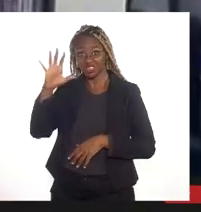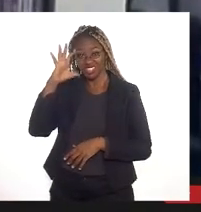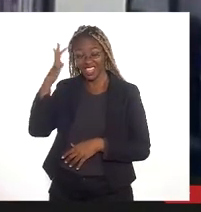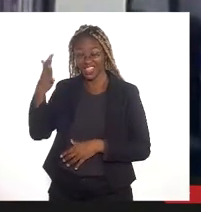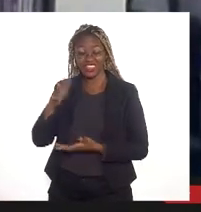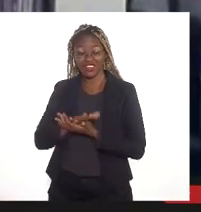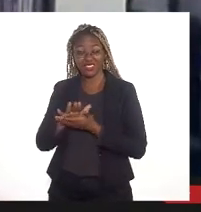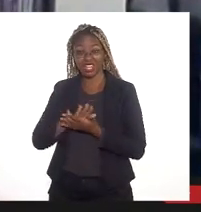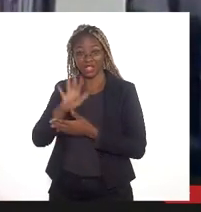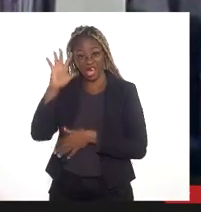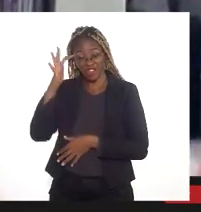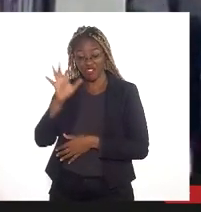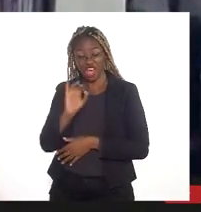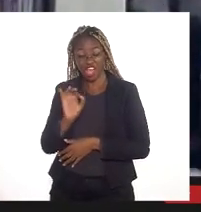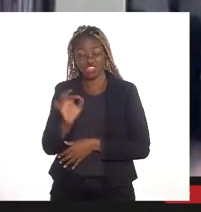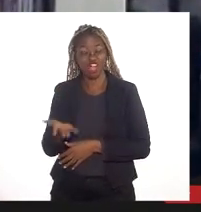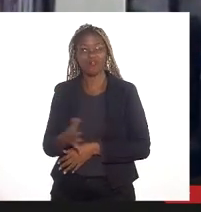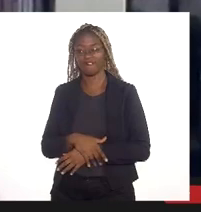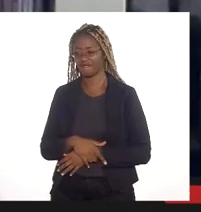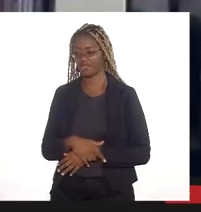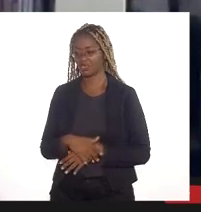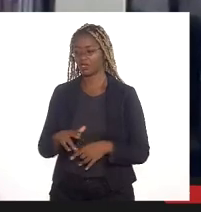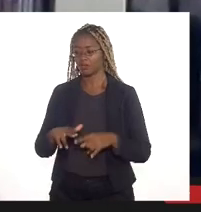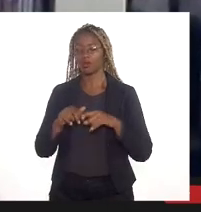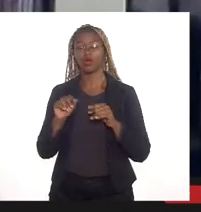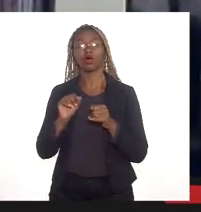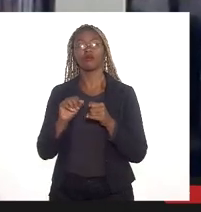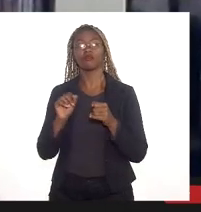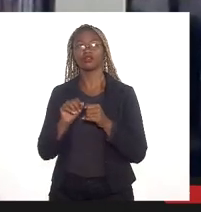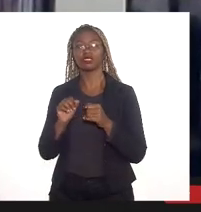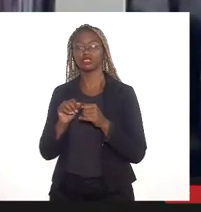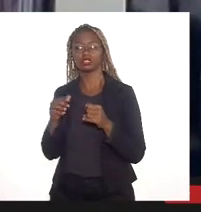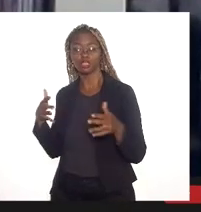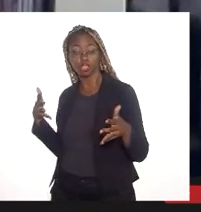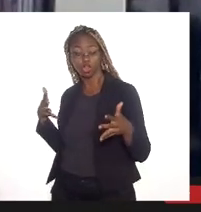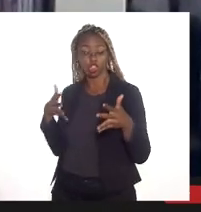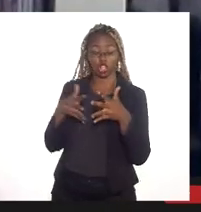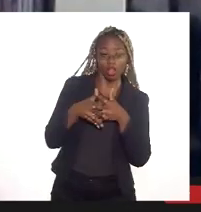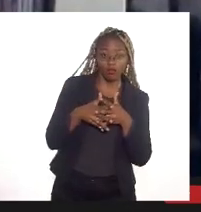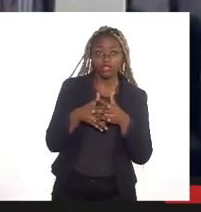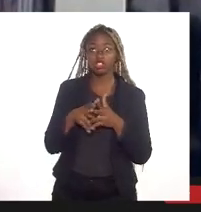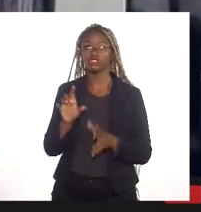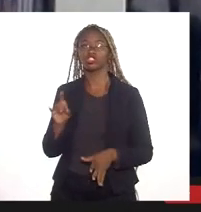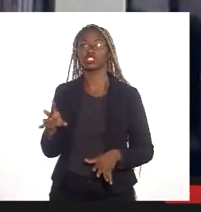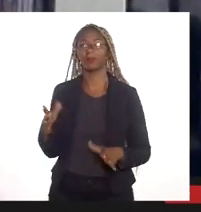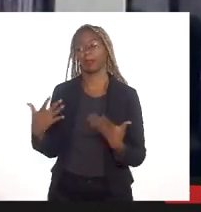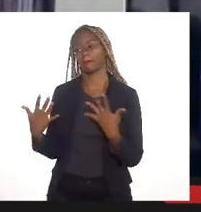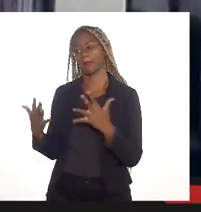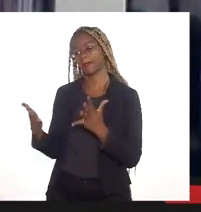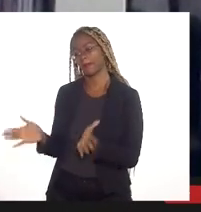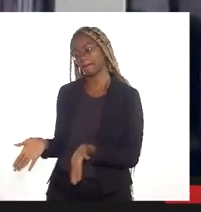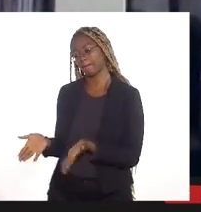resolve o problema, porque também fazer a intervenção pontual para privilegiar